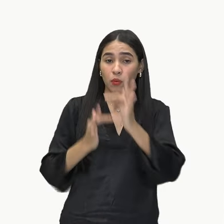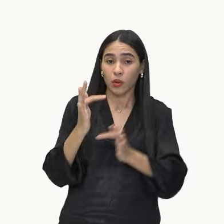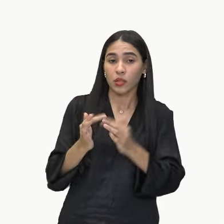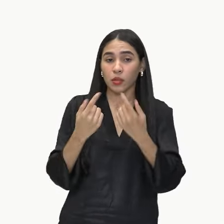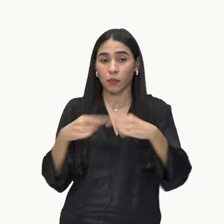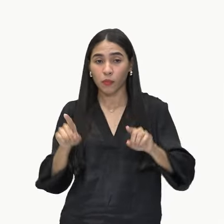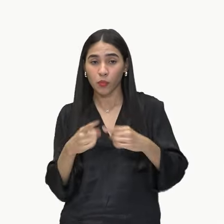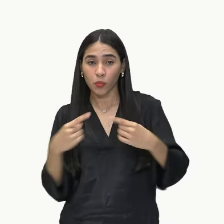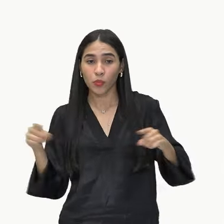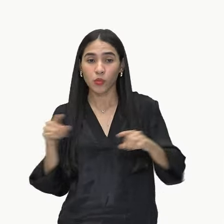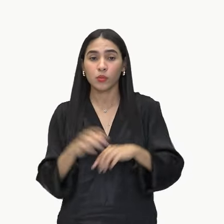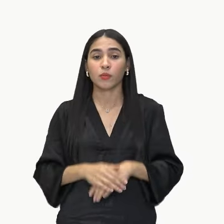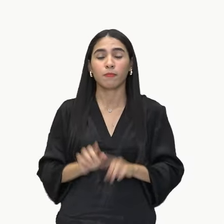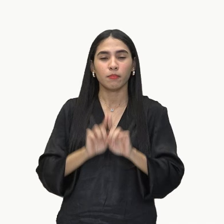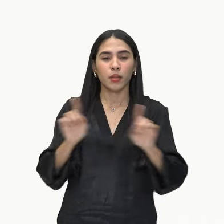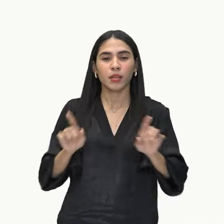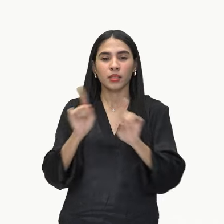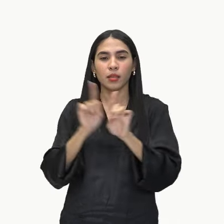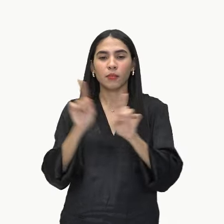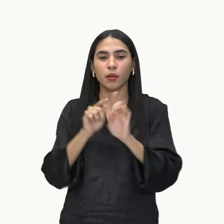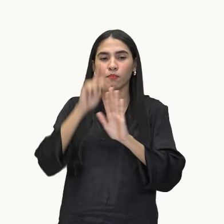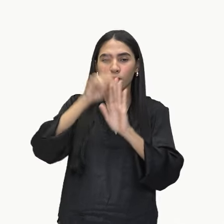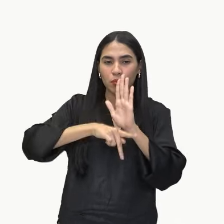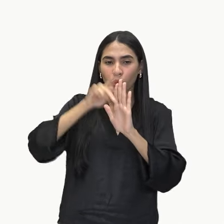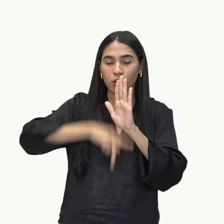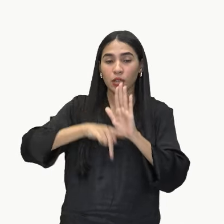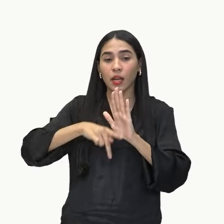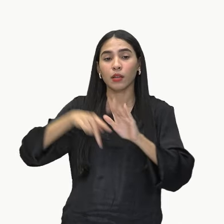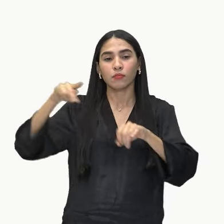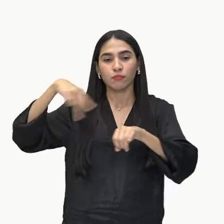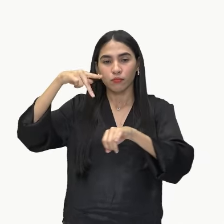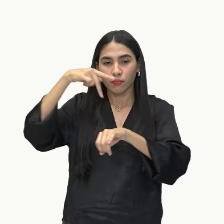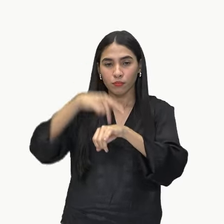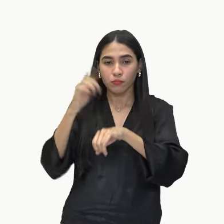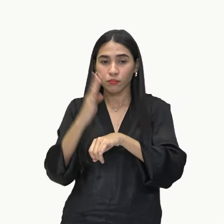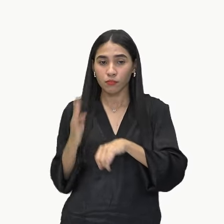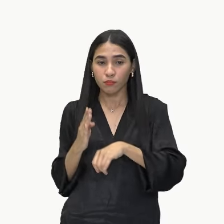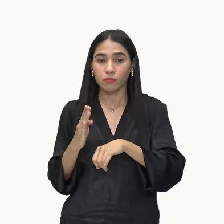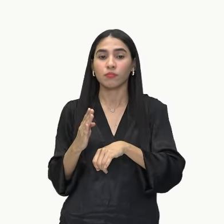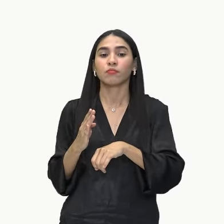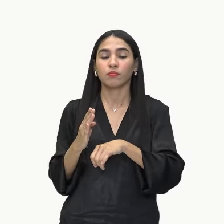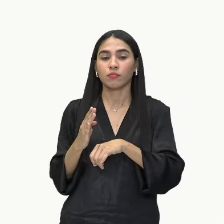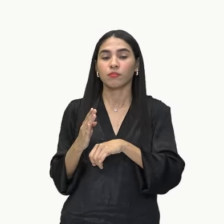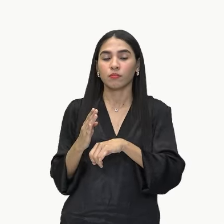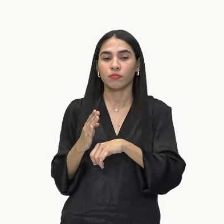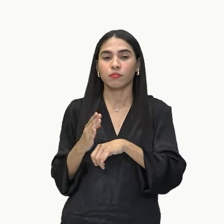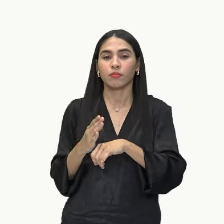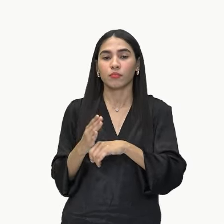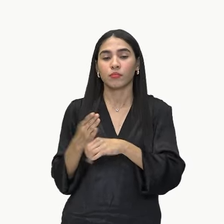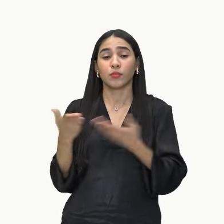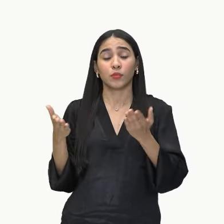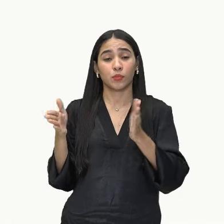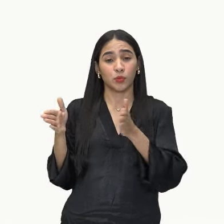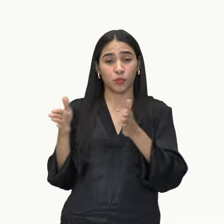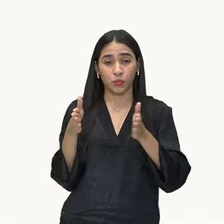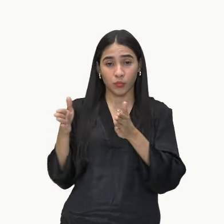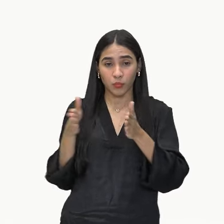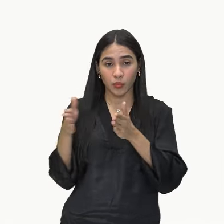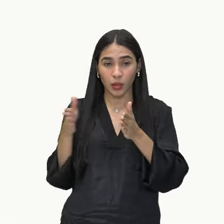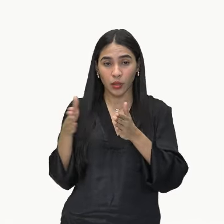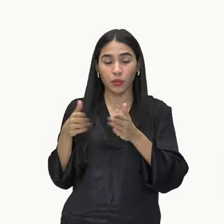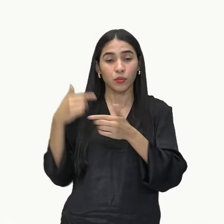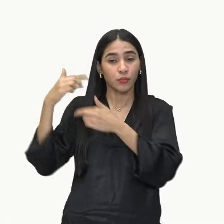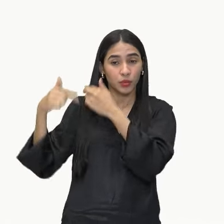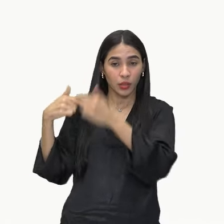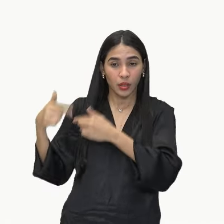mas também a plena realização do projeto nacionalista dos escritores de sua geração. Então, através de